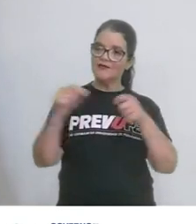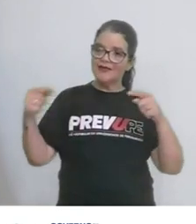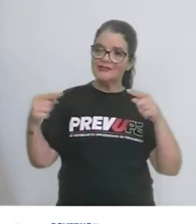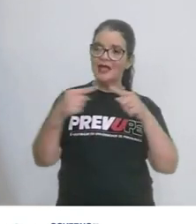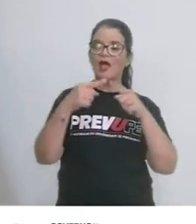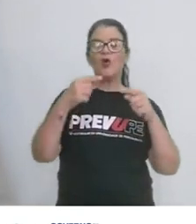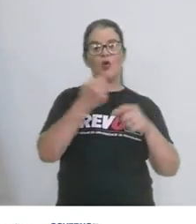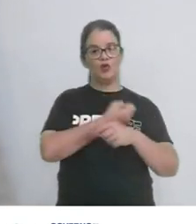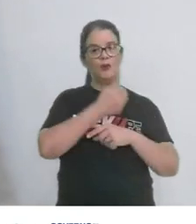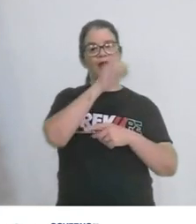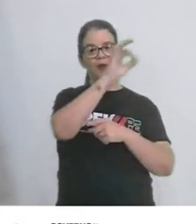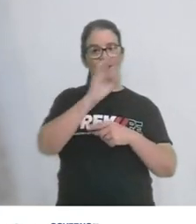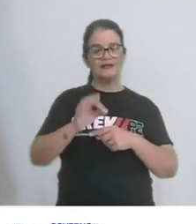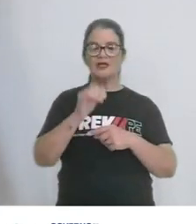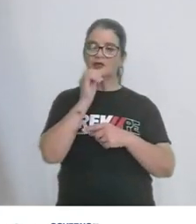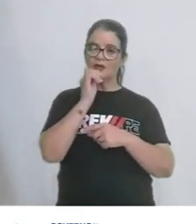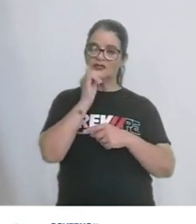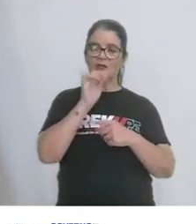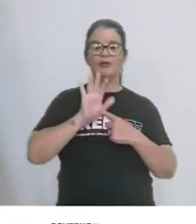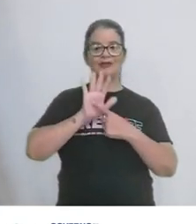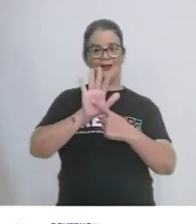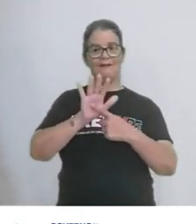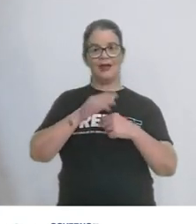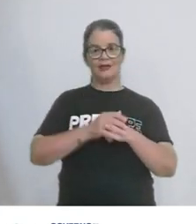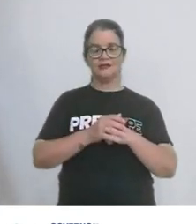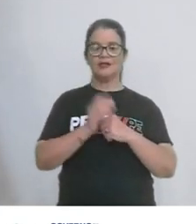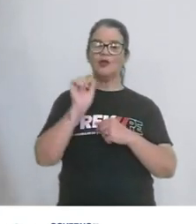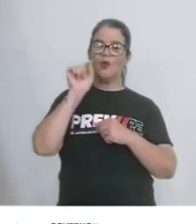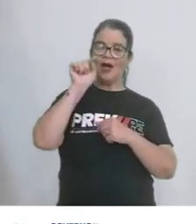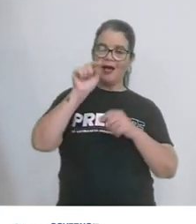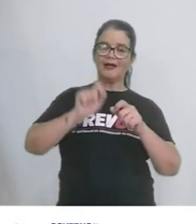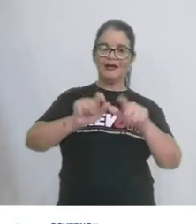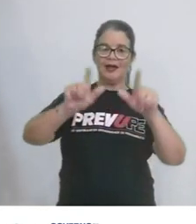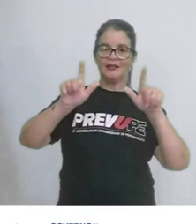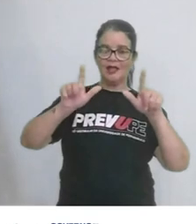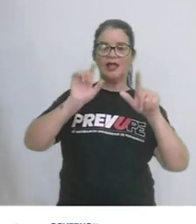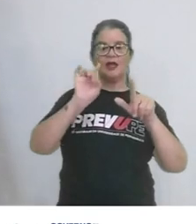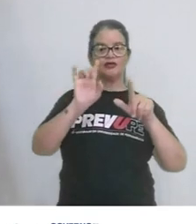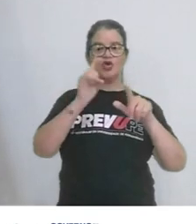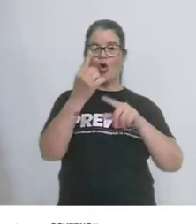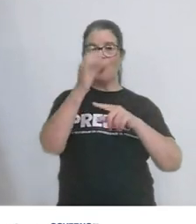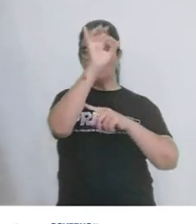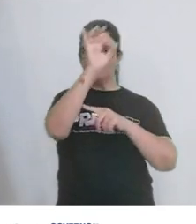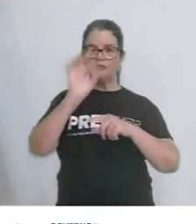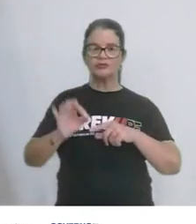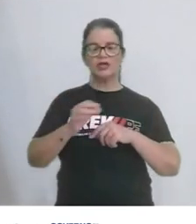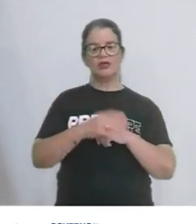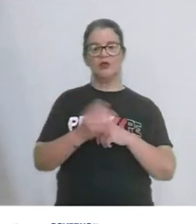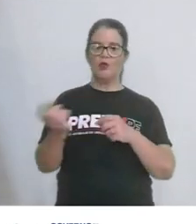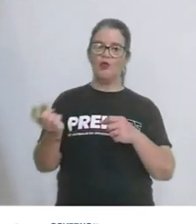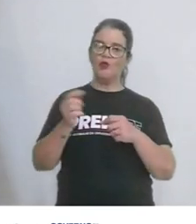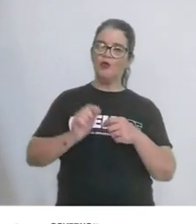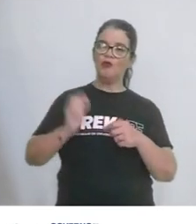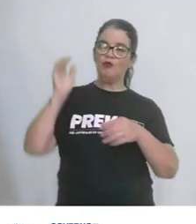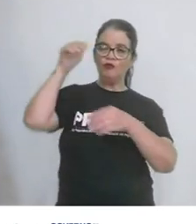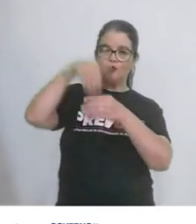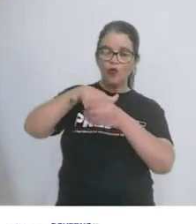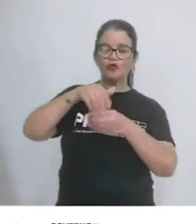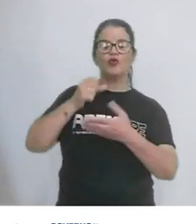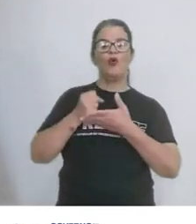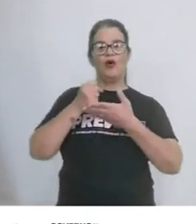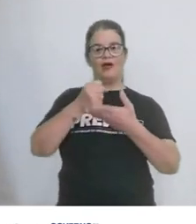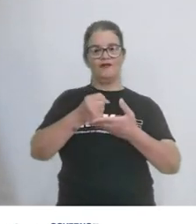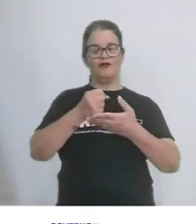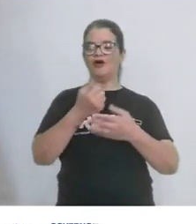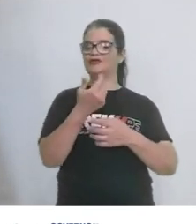número percentual. No exemplo que está aparecendo aqui na tela, apenas 1% votou a favor. A gente